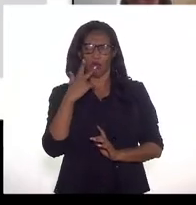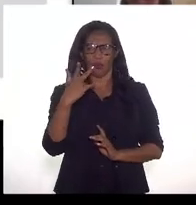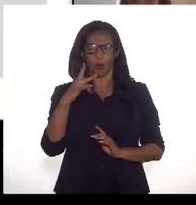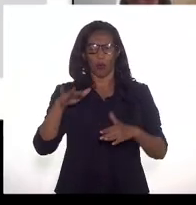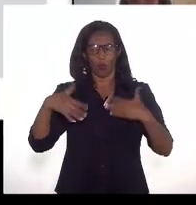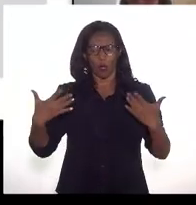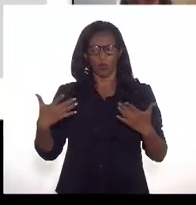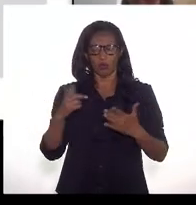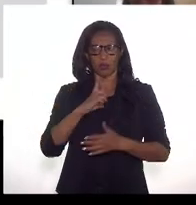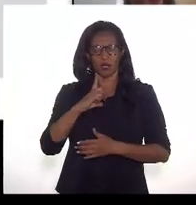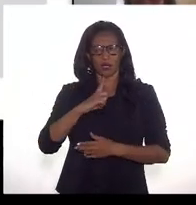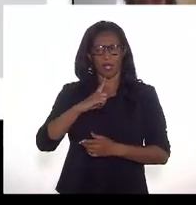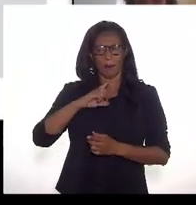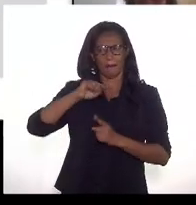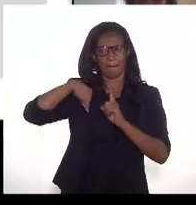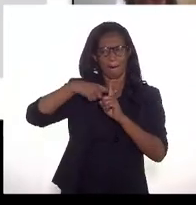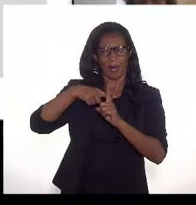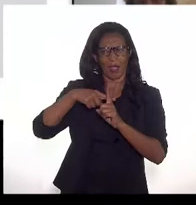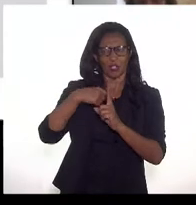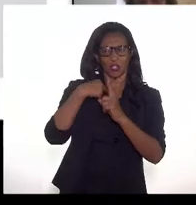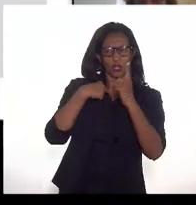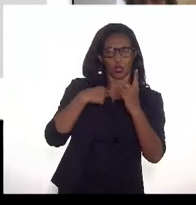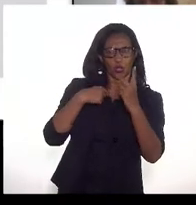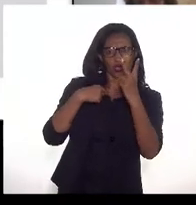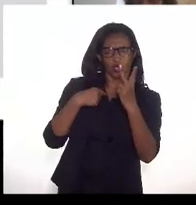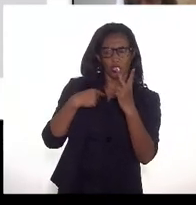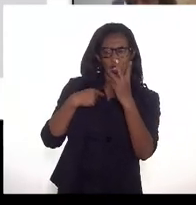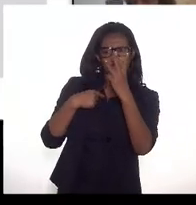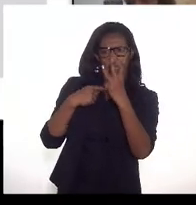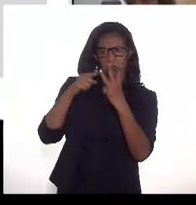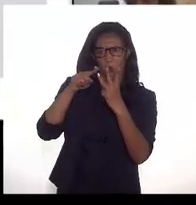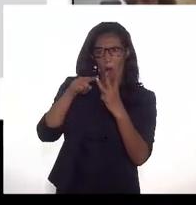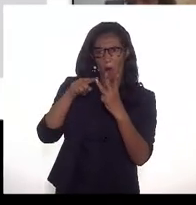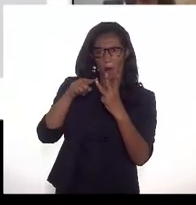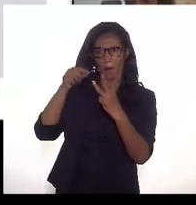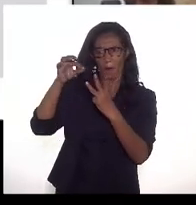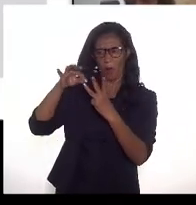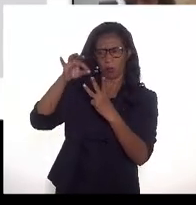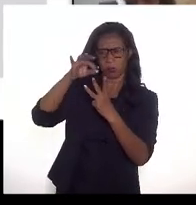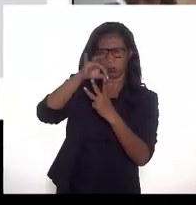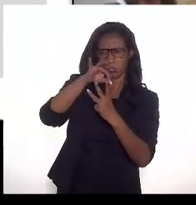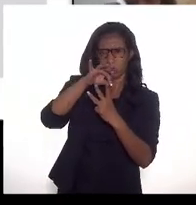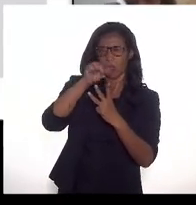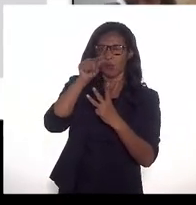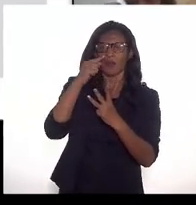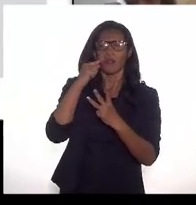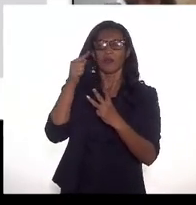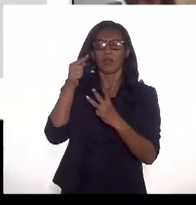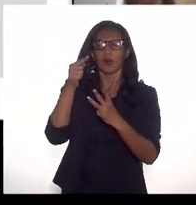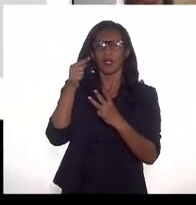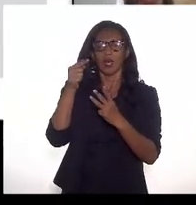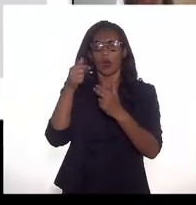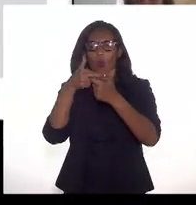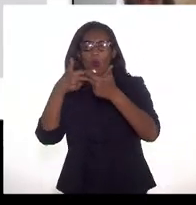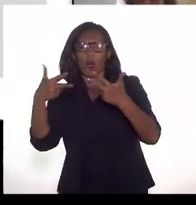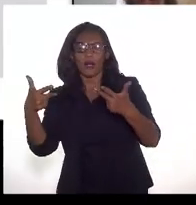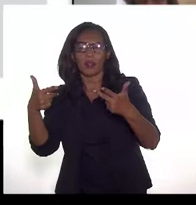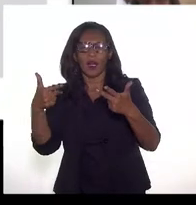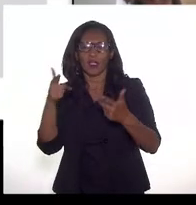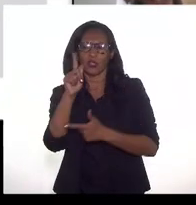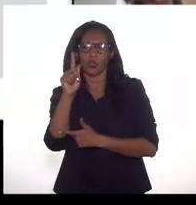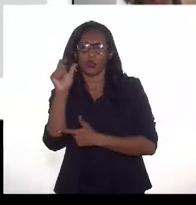dois, três pontos, você faz uma média ponderada entre a qualidade da corrente do gás